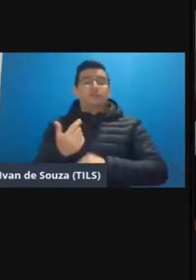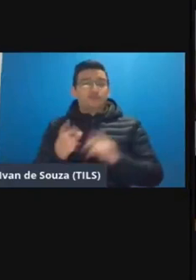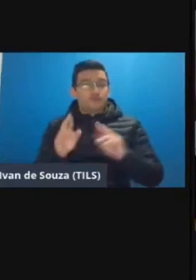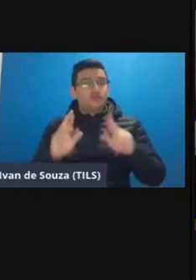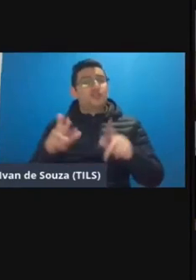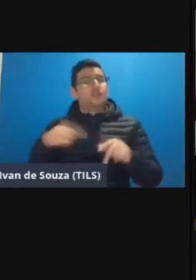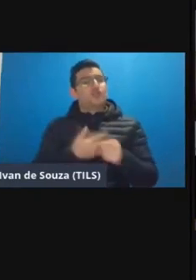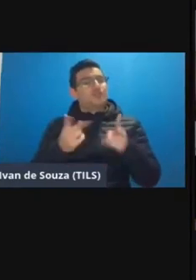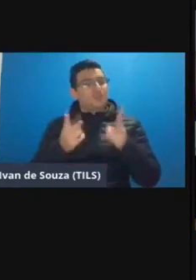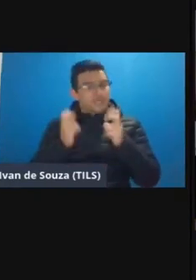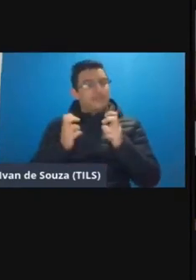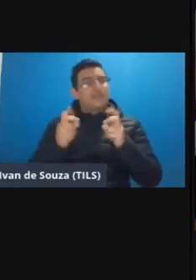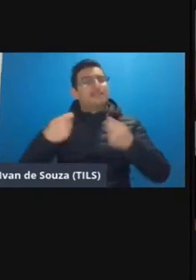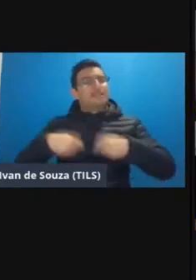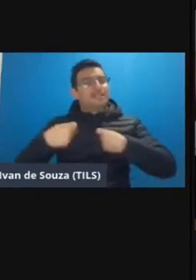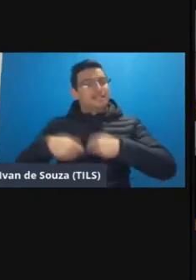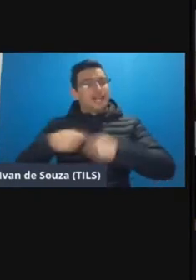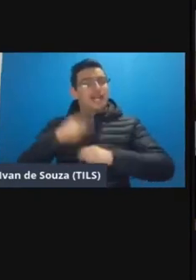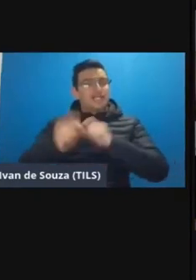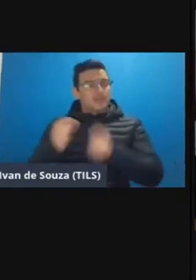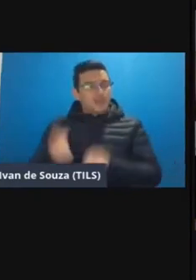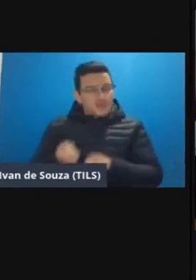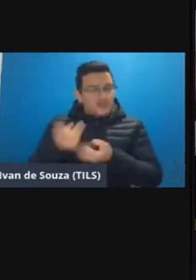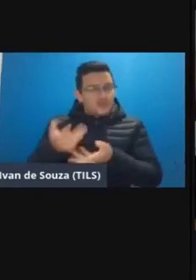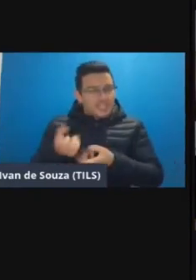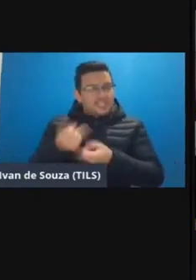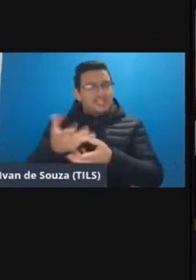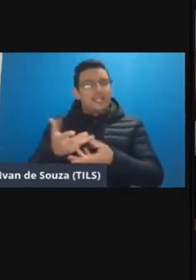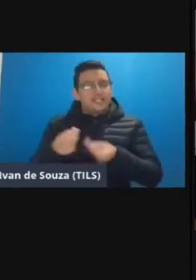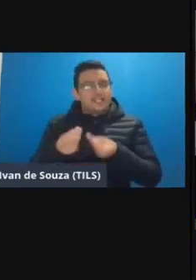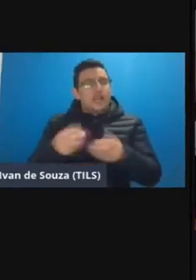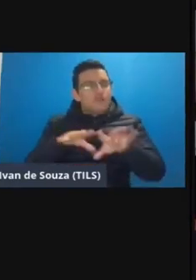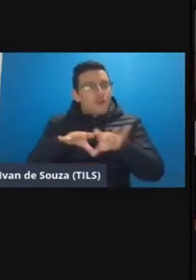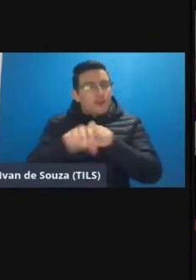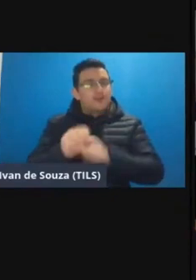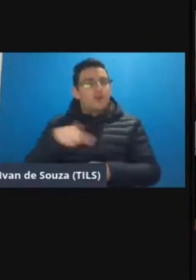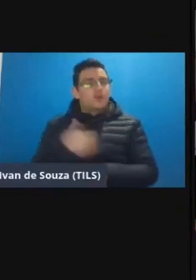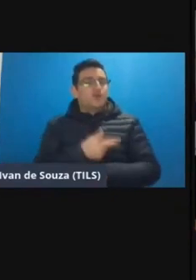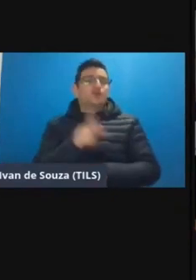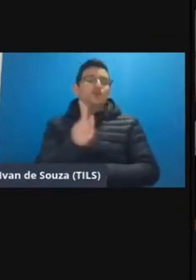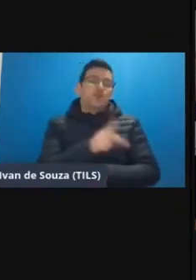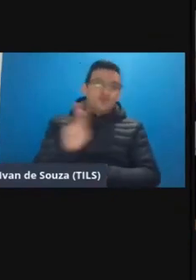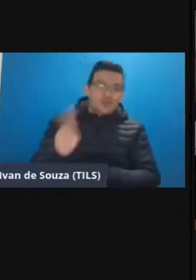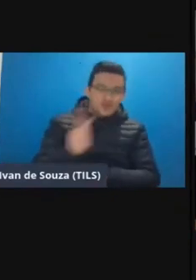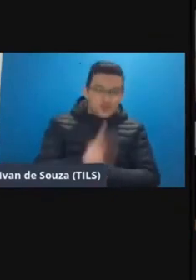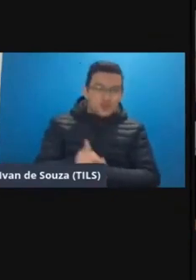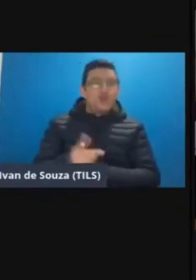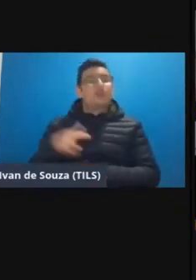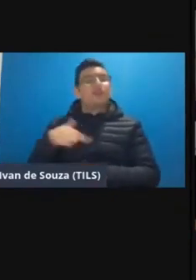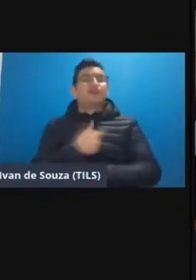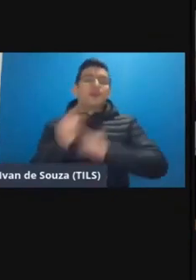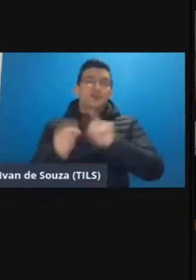a gente enxergava necessidade então de oferecer uma formação aos nossos docentes dar aparatos para que